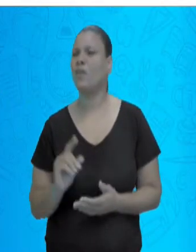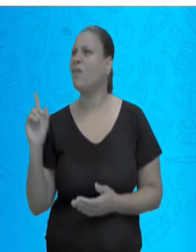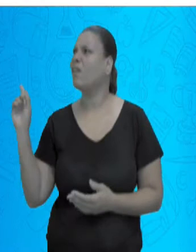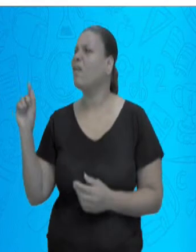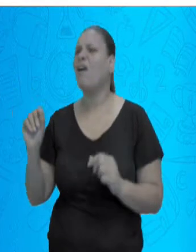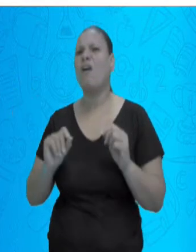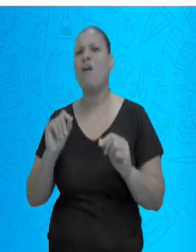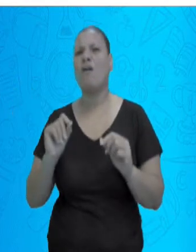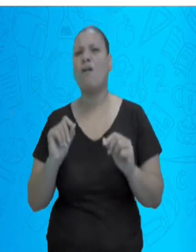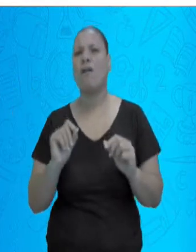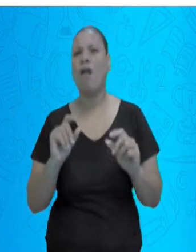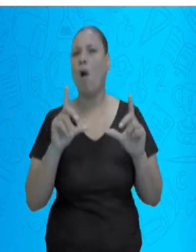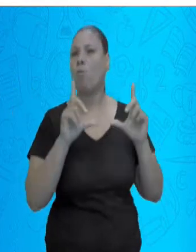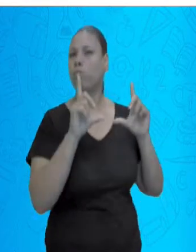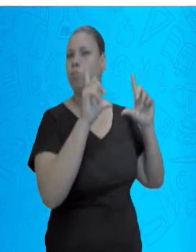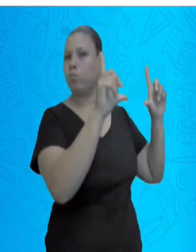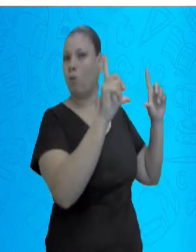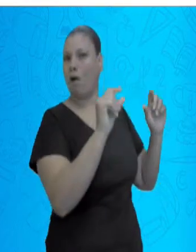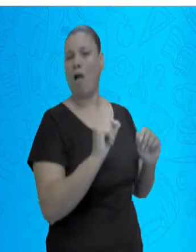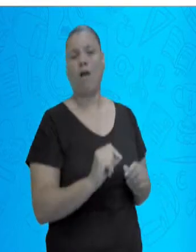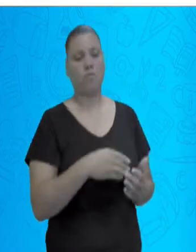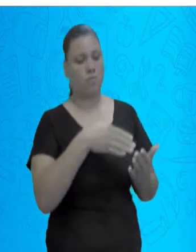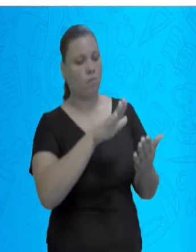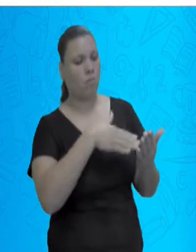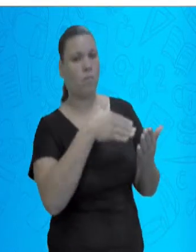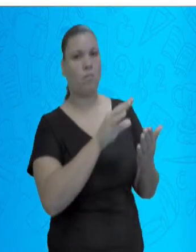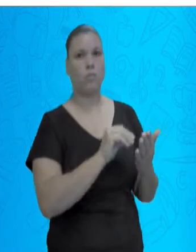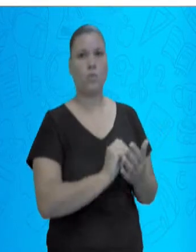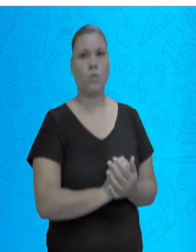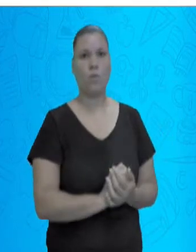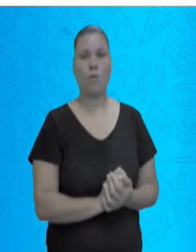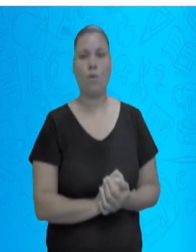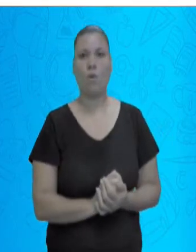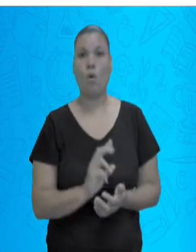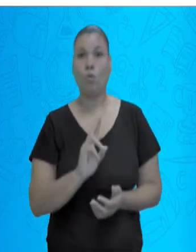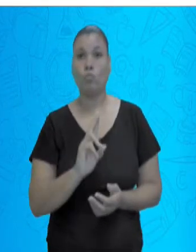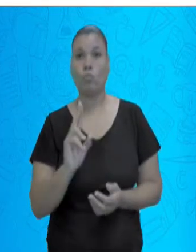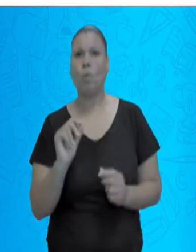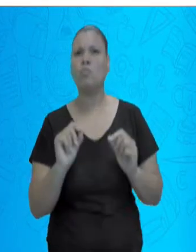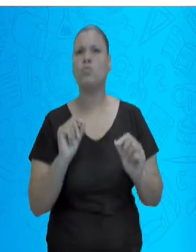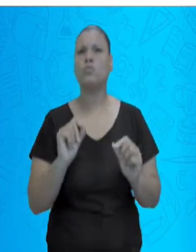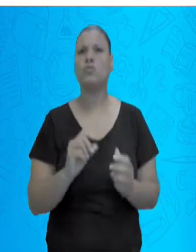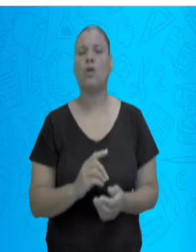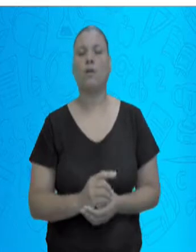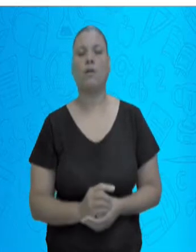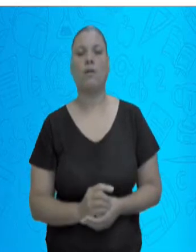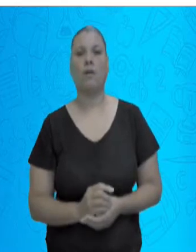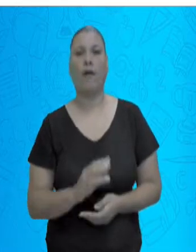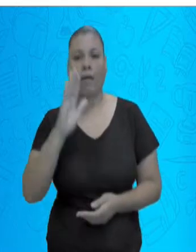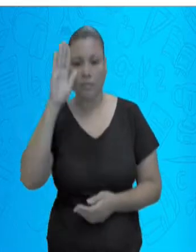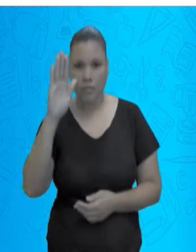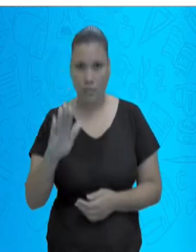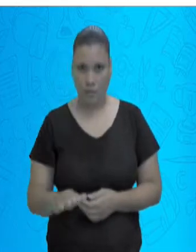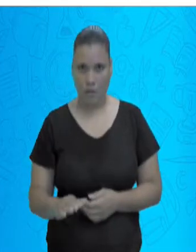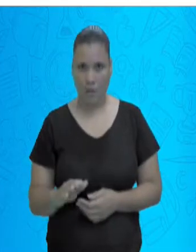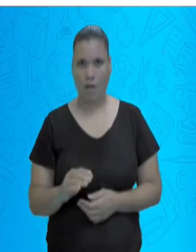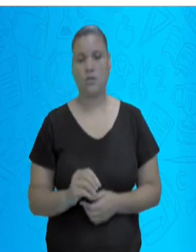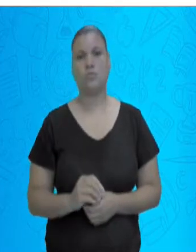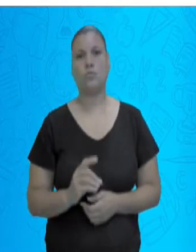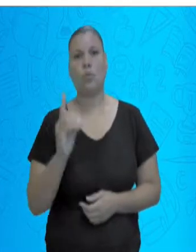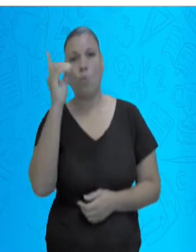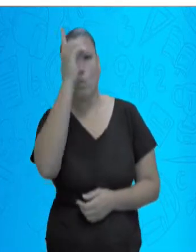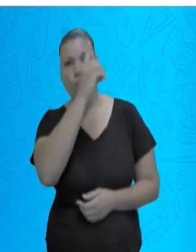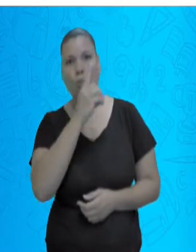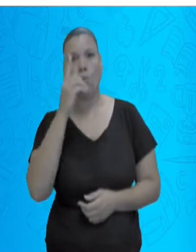Lagrandejar. Ou seja, ele fazia essas pinturas, vocês podem observar bem, que as tonalidades, elas são